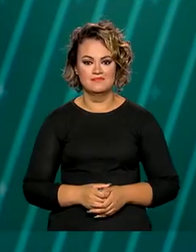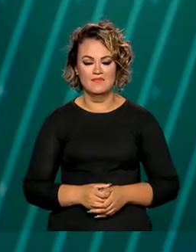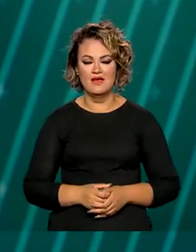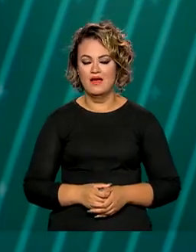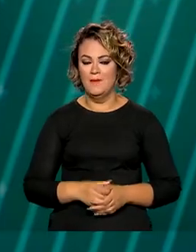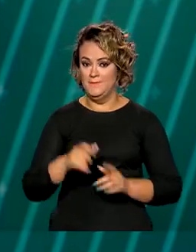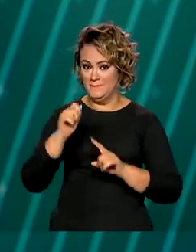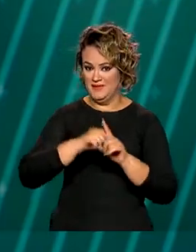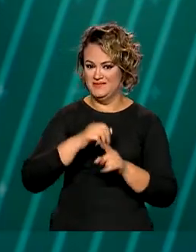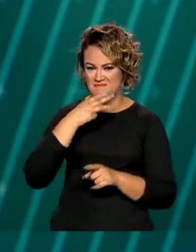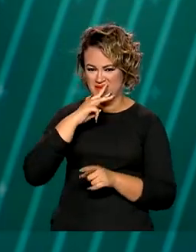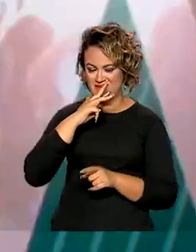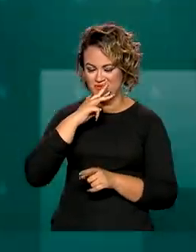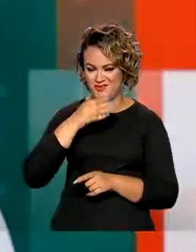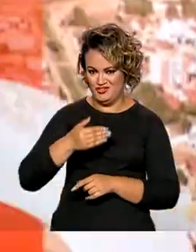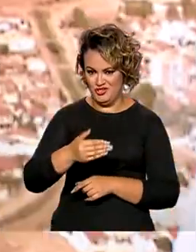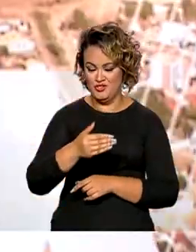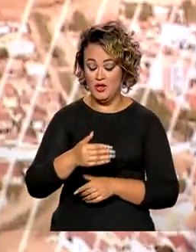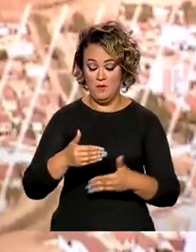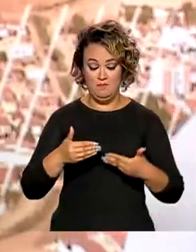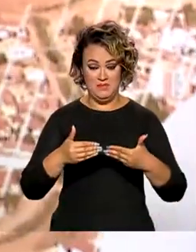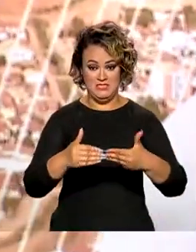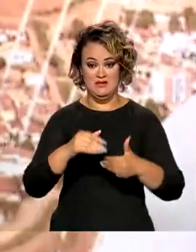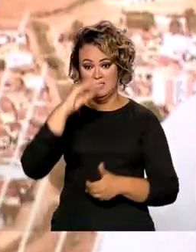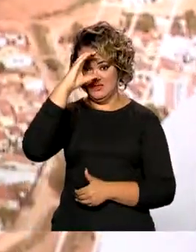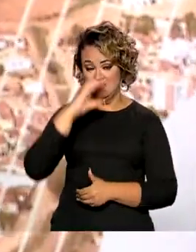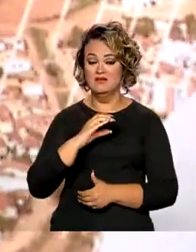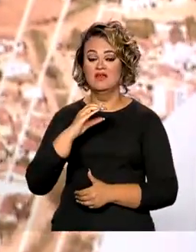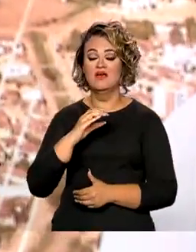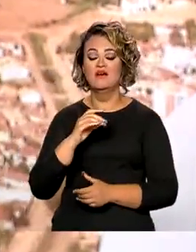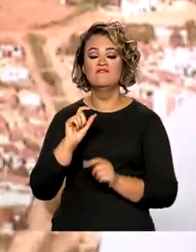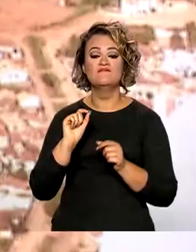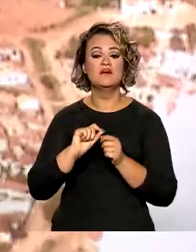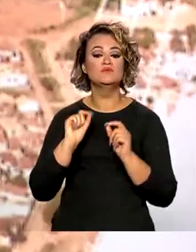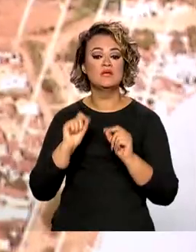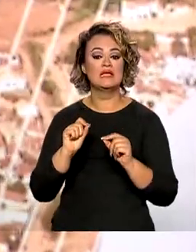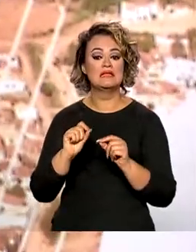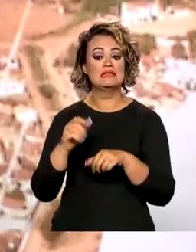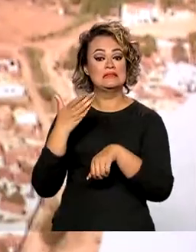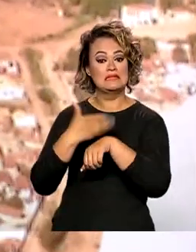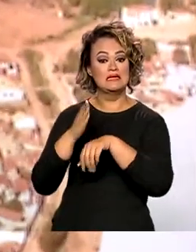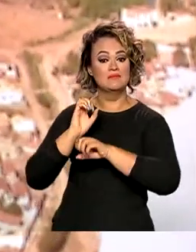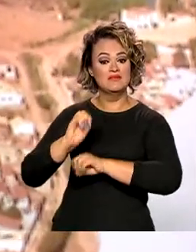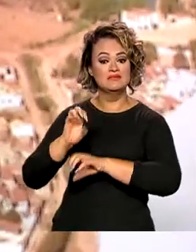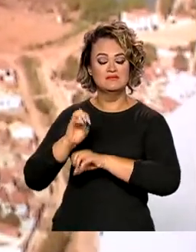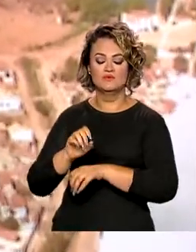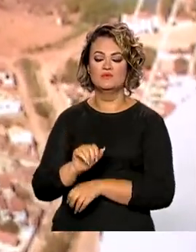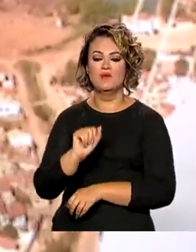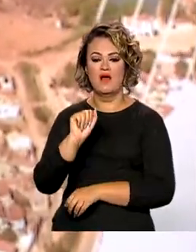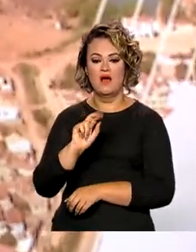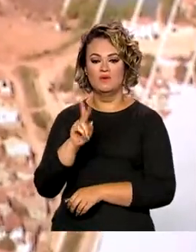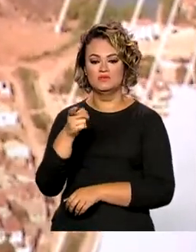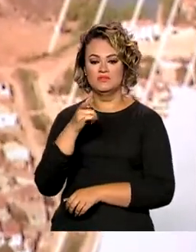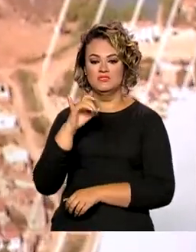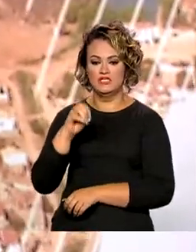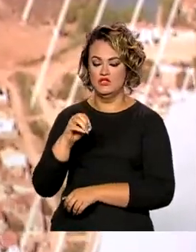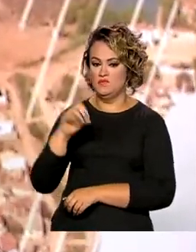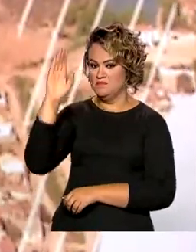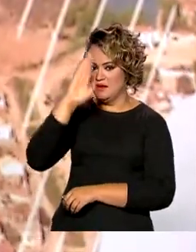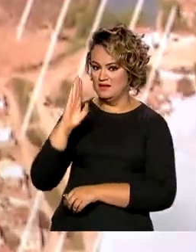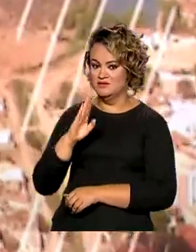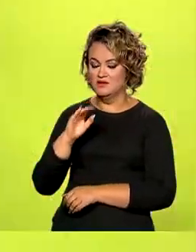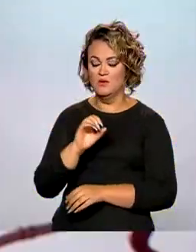Desde março, o Ministério da Cidadania realiza treinamentos sobre o Auxílio Brasil para gestores